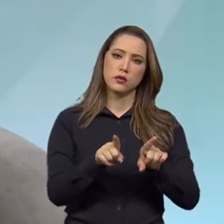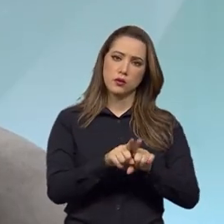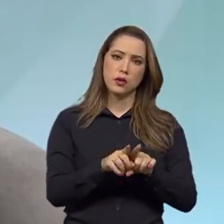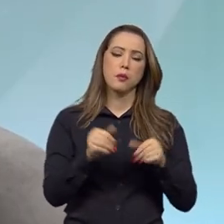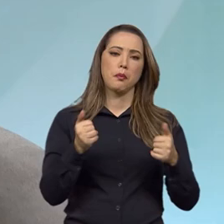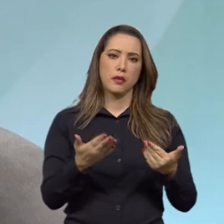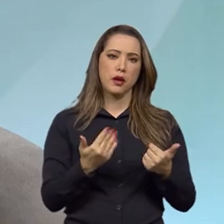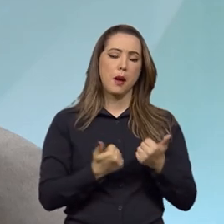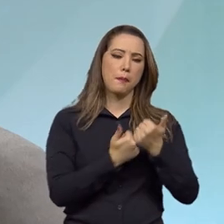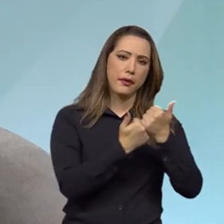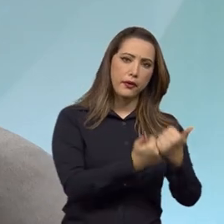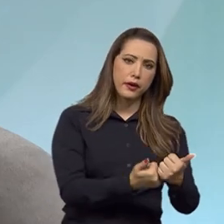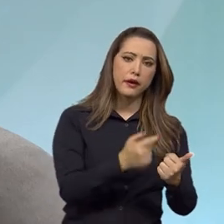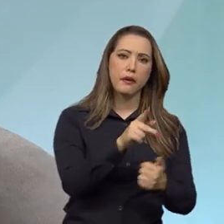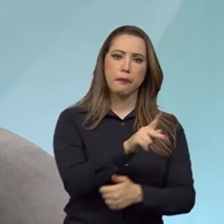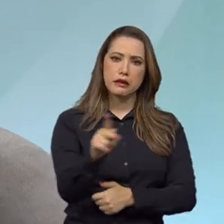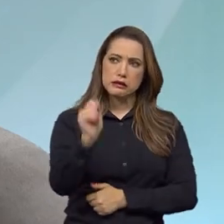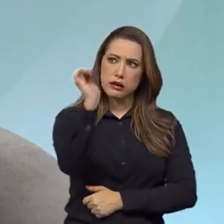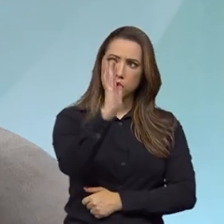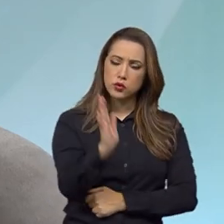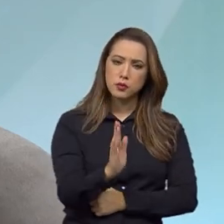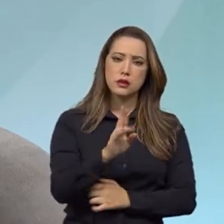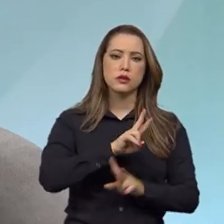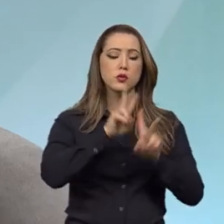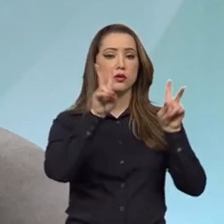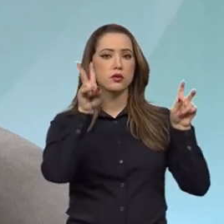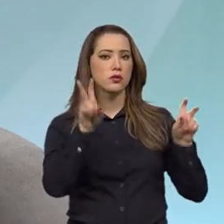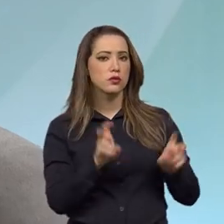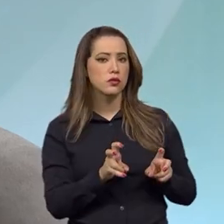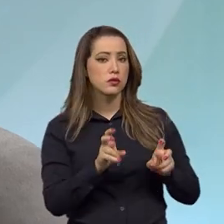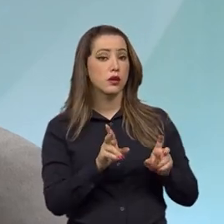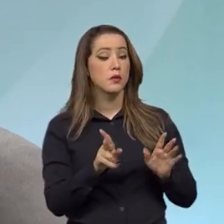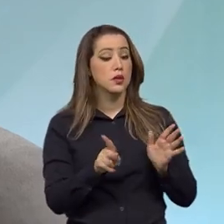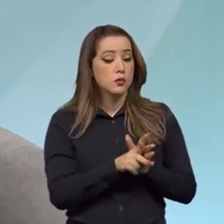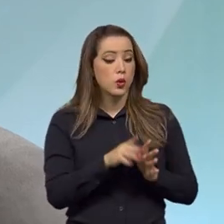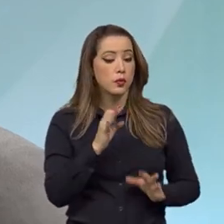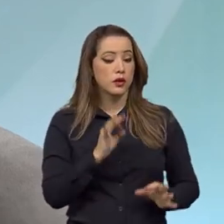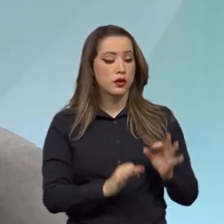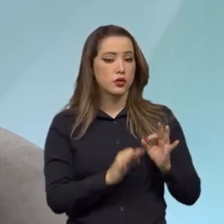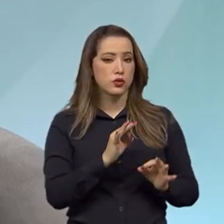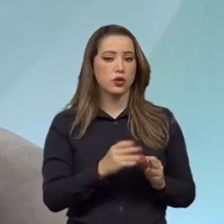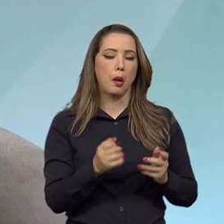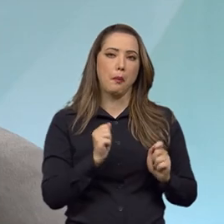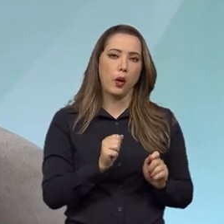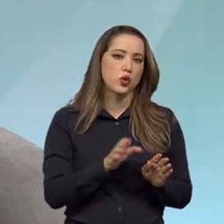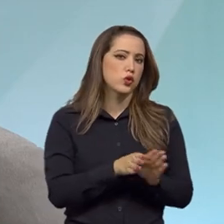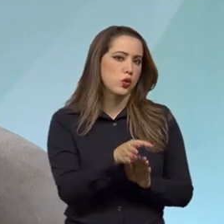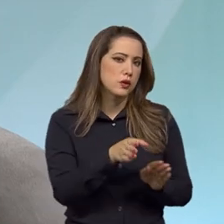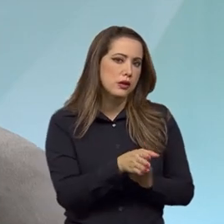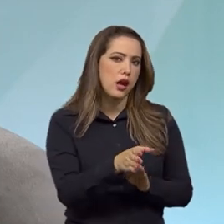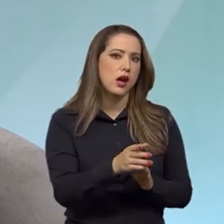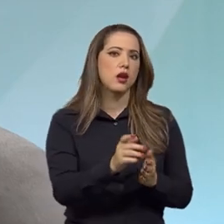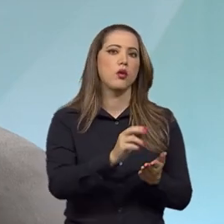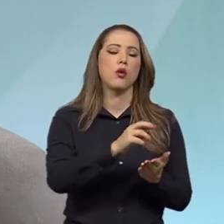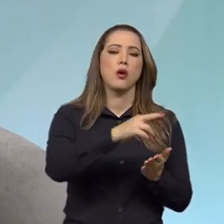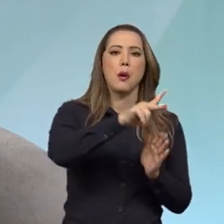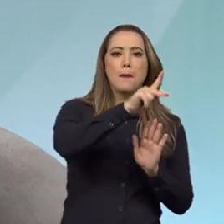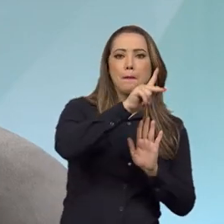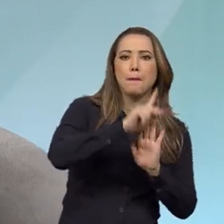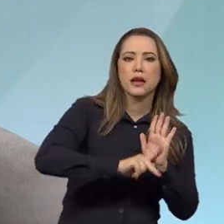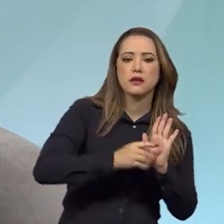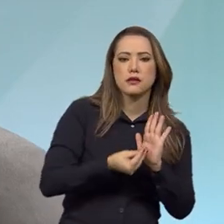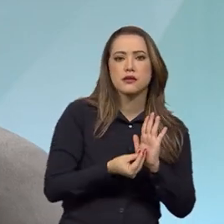Presidência da República, nas questões afetas à área jurídica. que estão dando conselhos, dando pareceres, assessorando